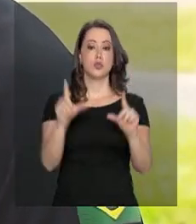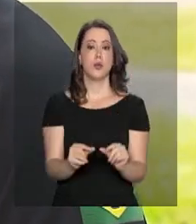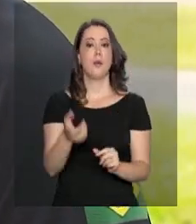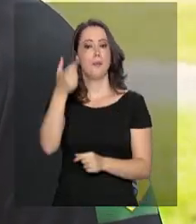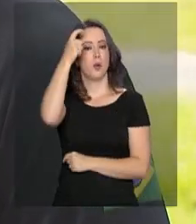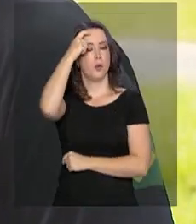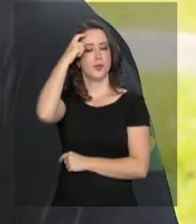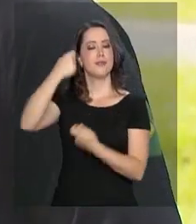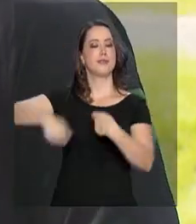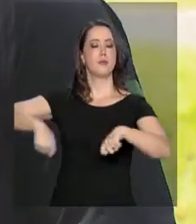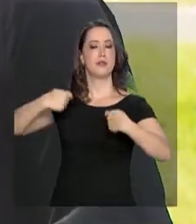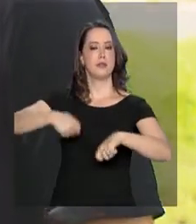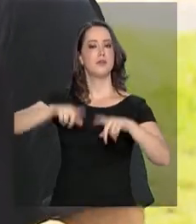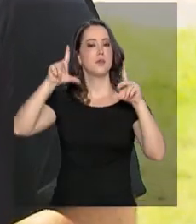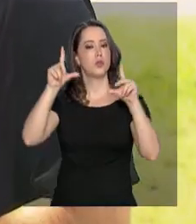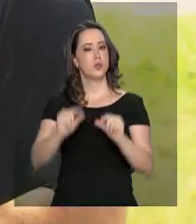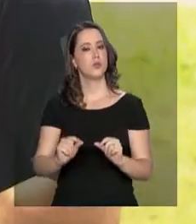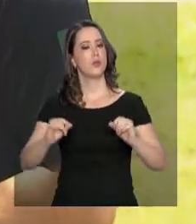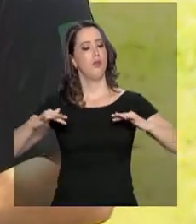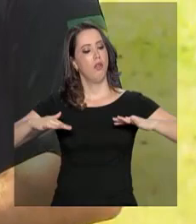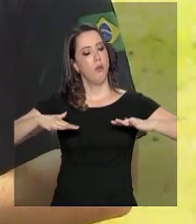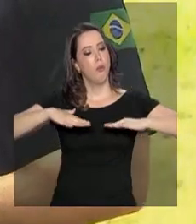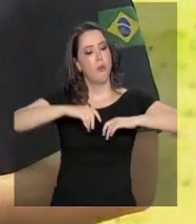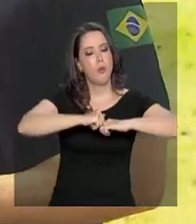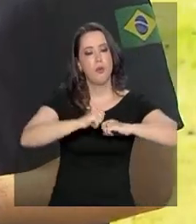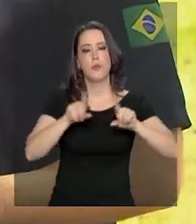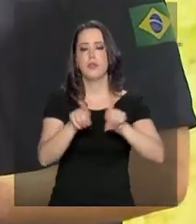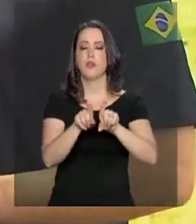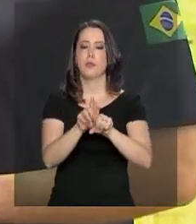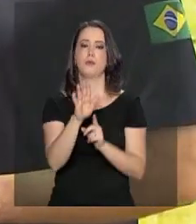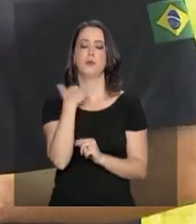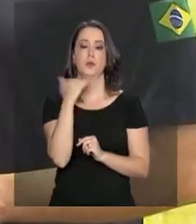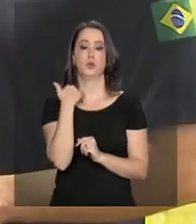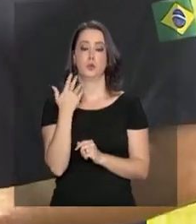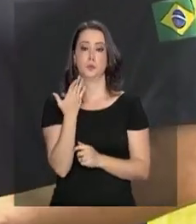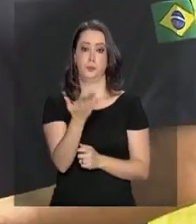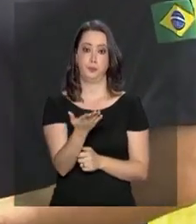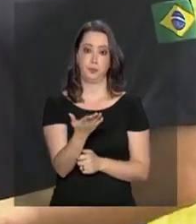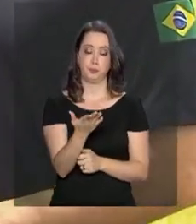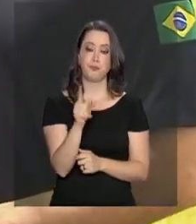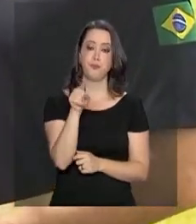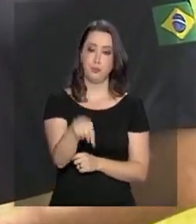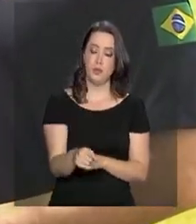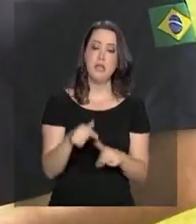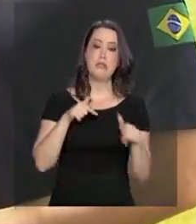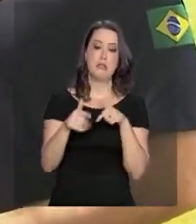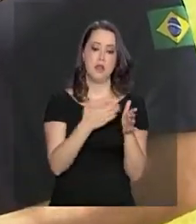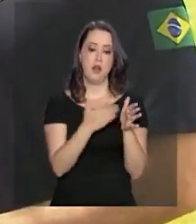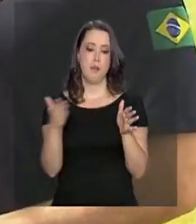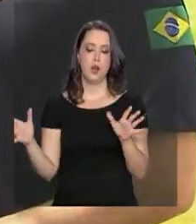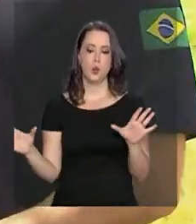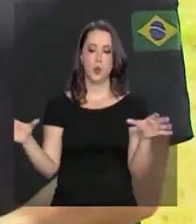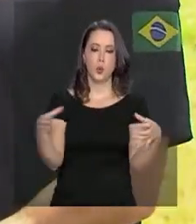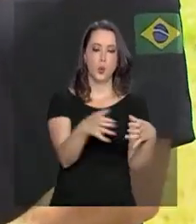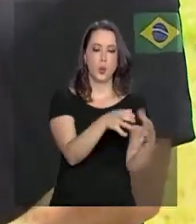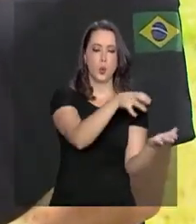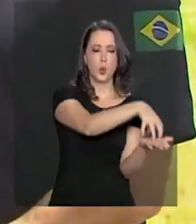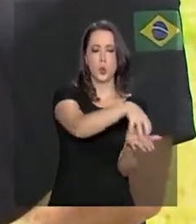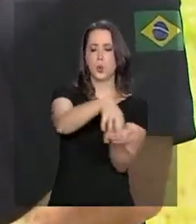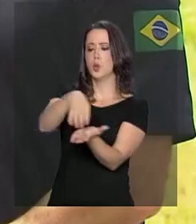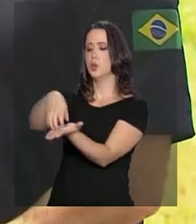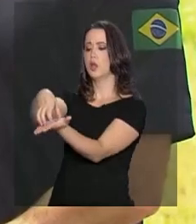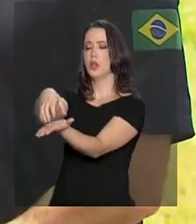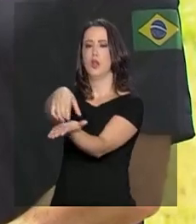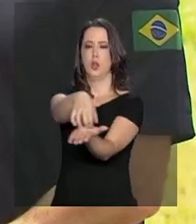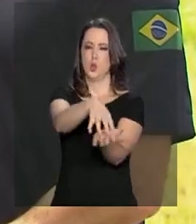de mortes. Bom, Diego, essa operação rodovida, ela é feita, ela é uma conjunção de vários órgãos, né? E é feita em períodos de